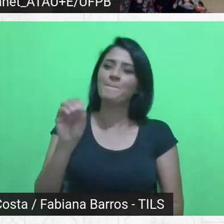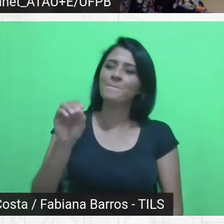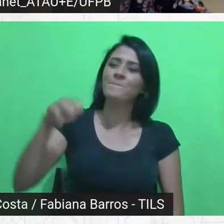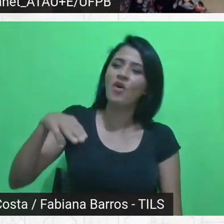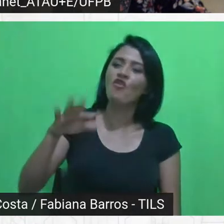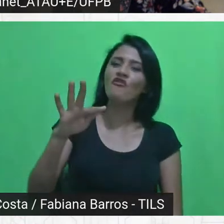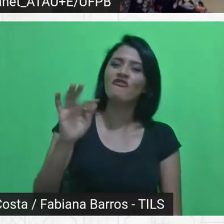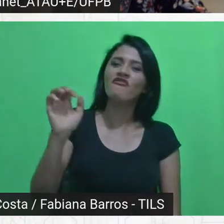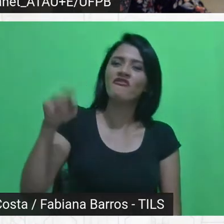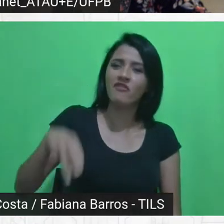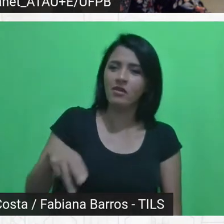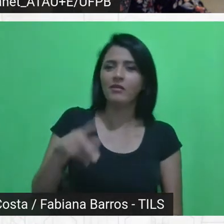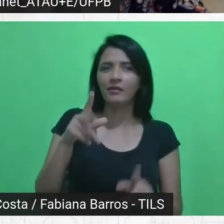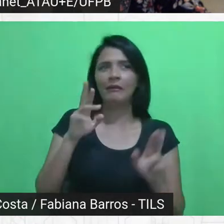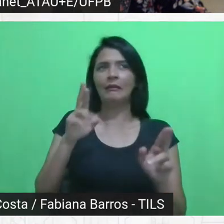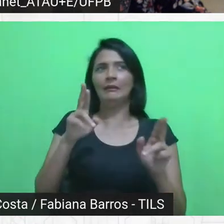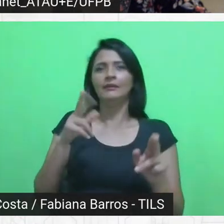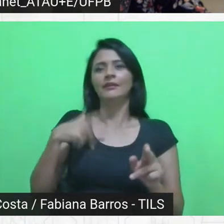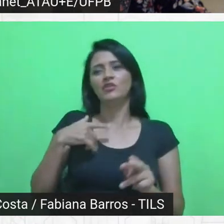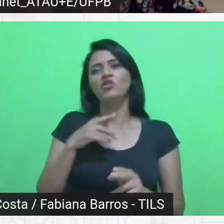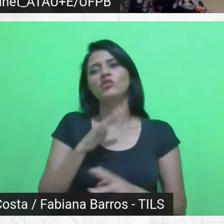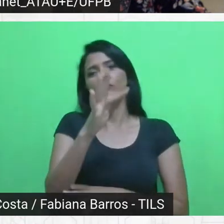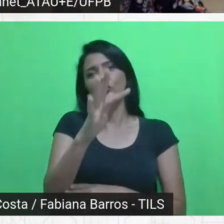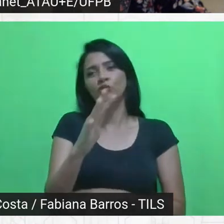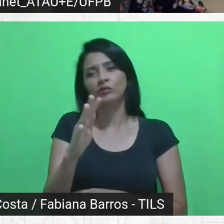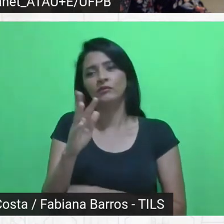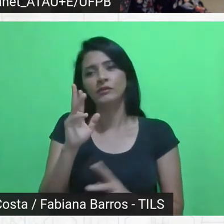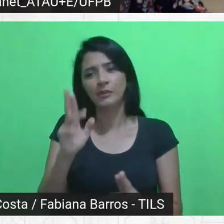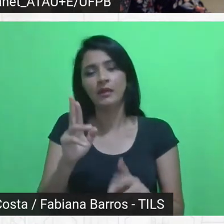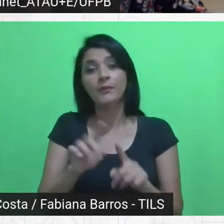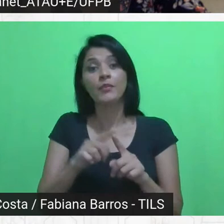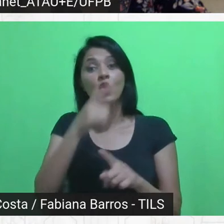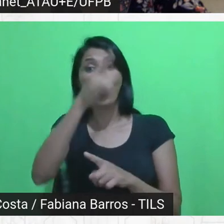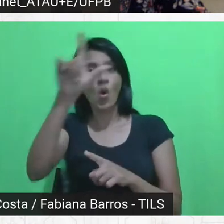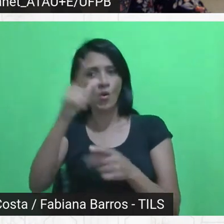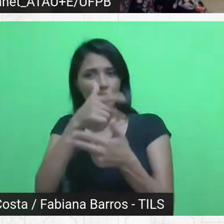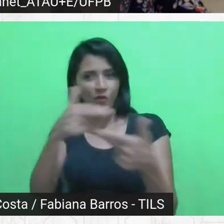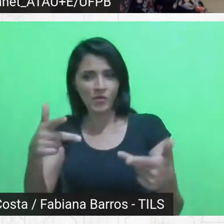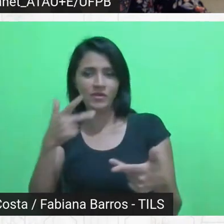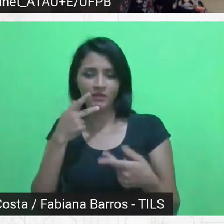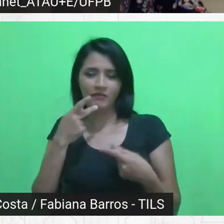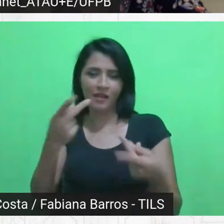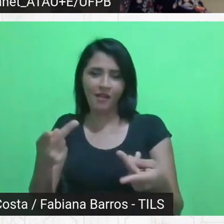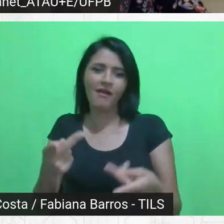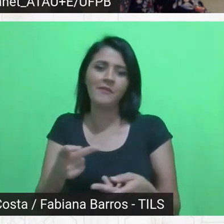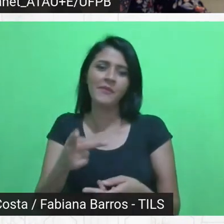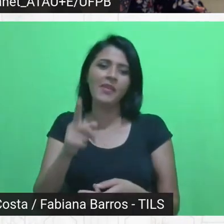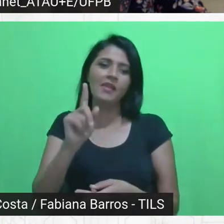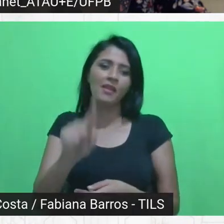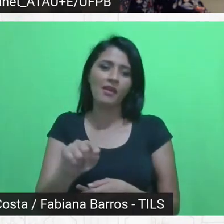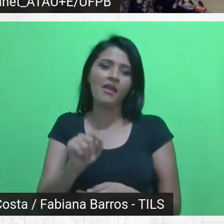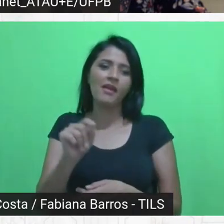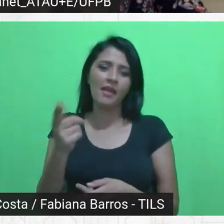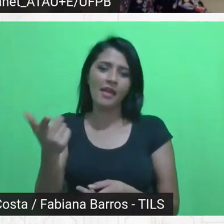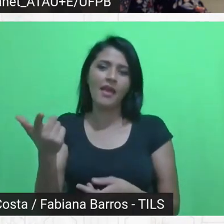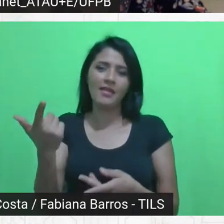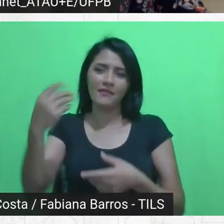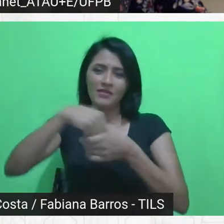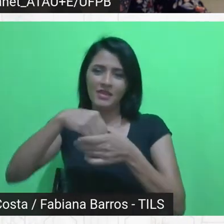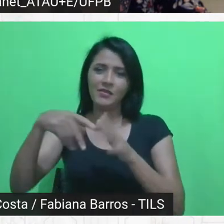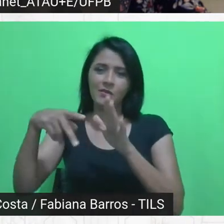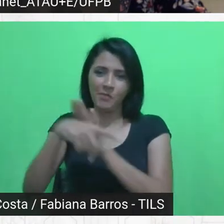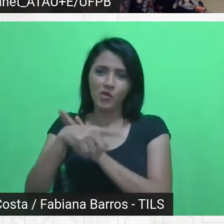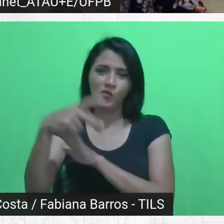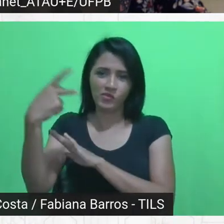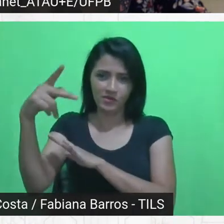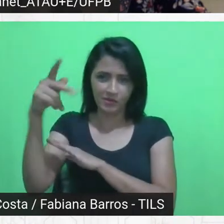e, enfim, a outra coisa que eu queria comentar com a Lisa, que eu acho que estava meio no meio da pergunta dela, que